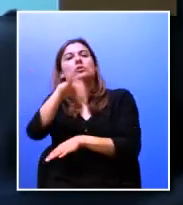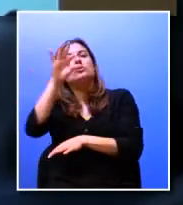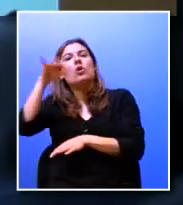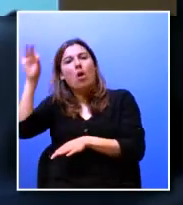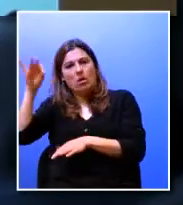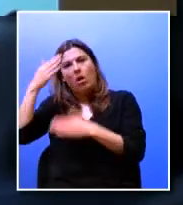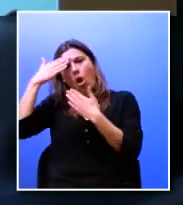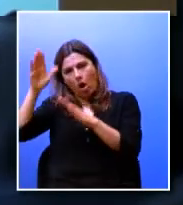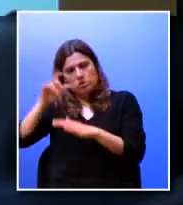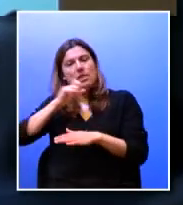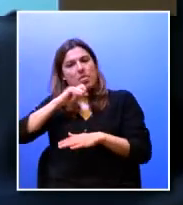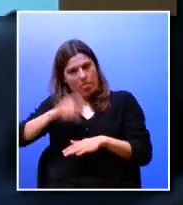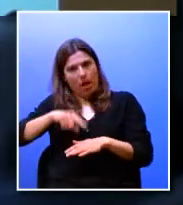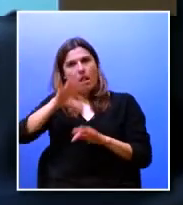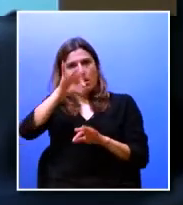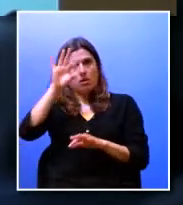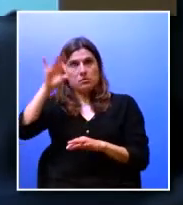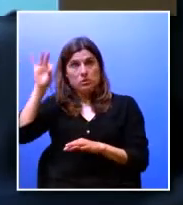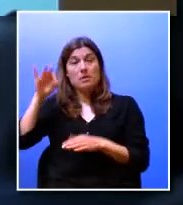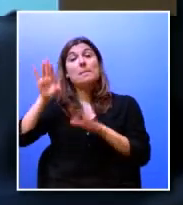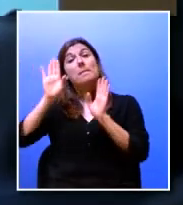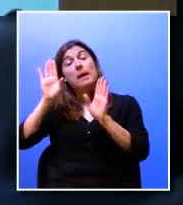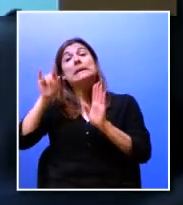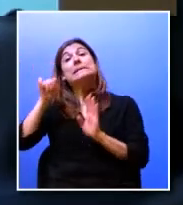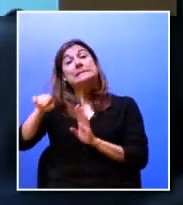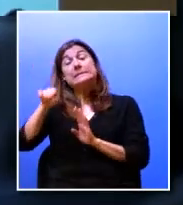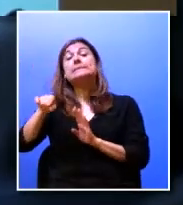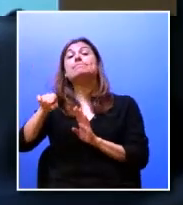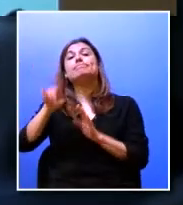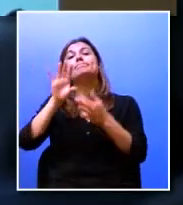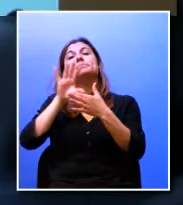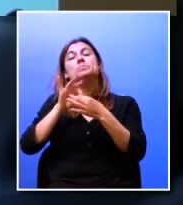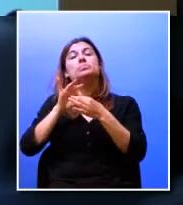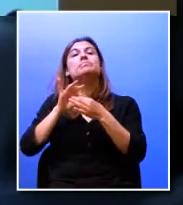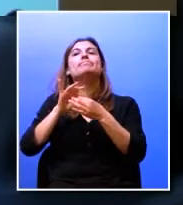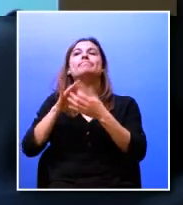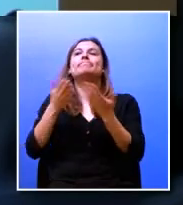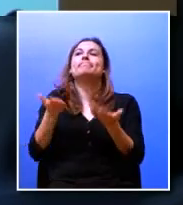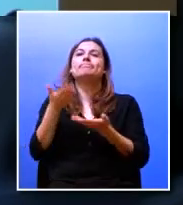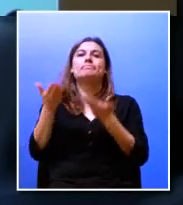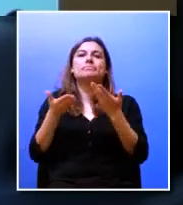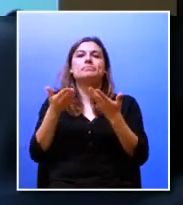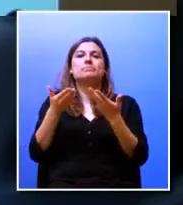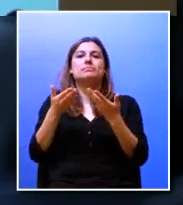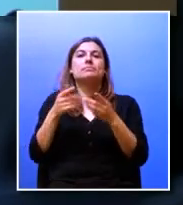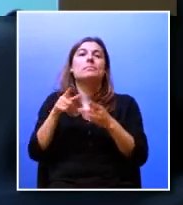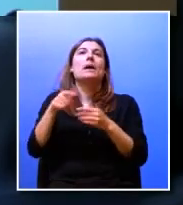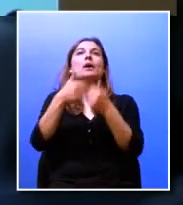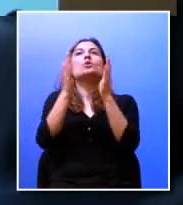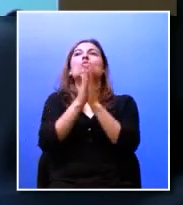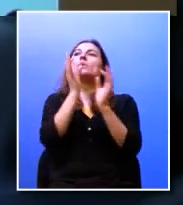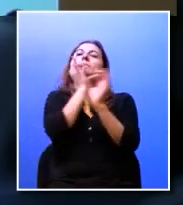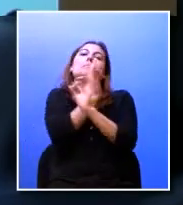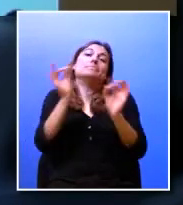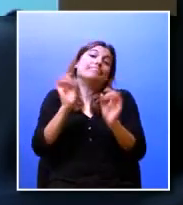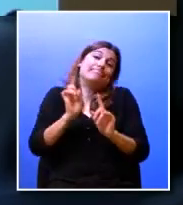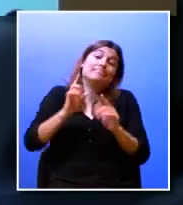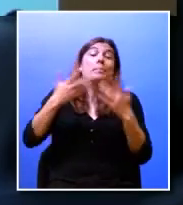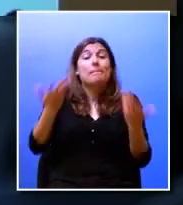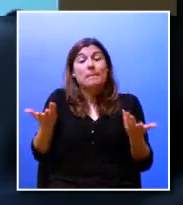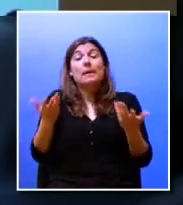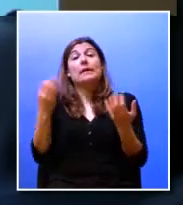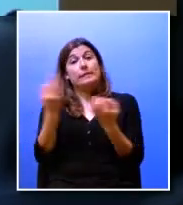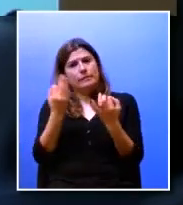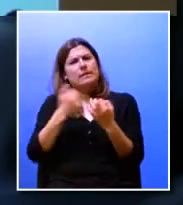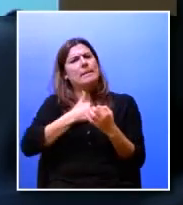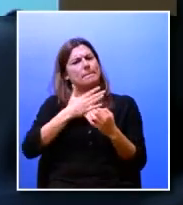eles podem escolher claro está que aqui não há isto não há belas sem senão ou seja apesar de nós